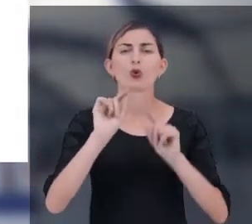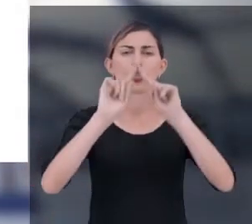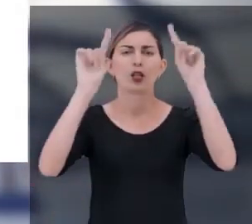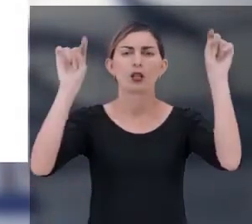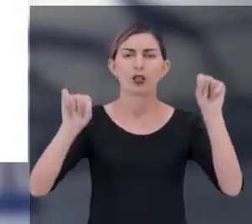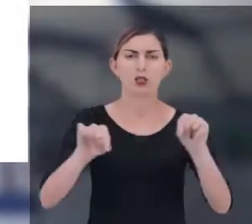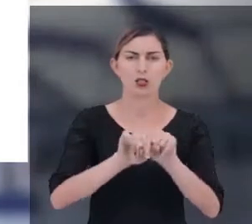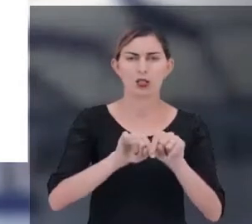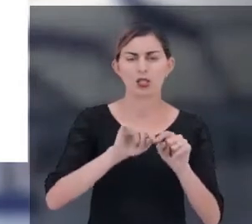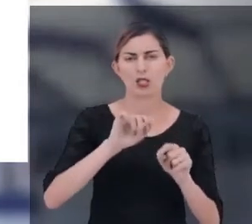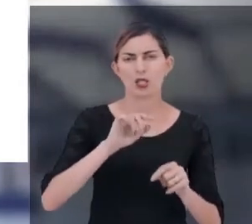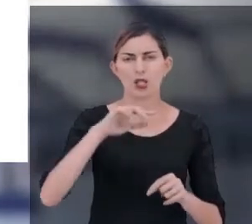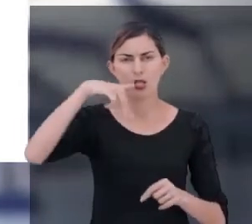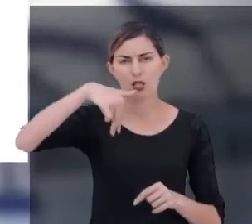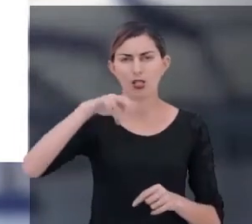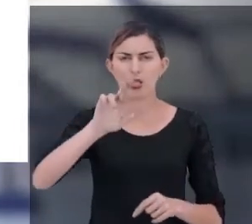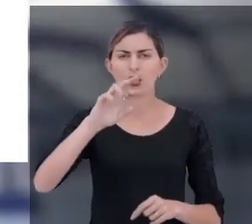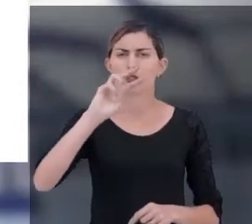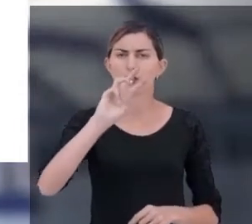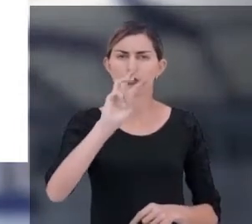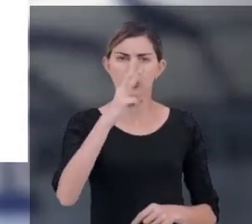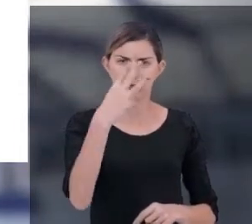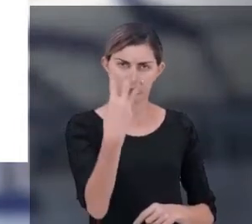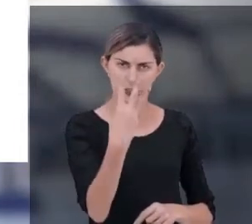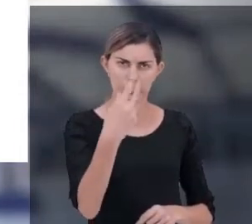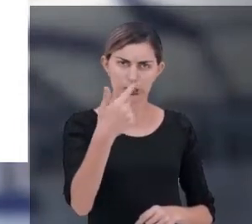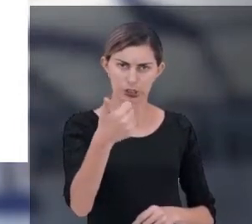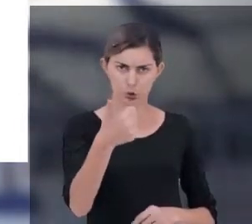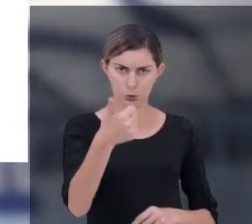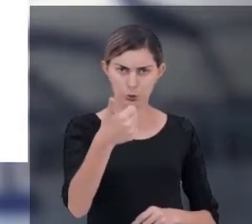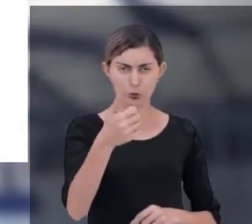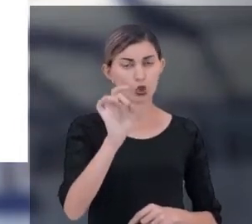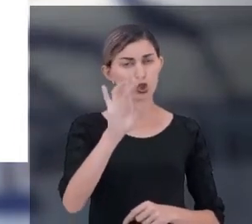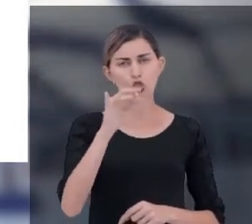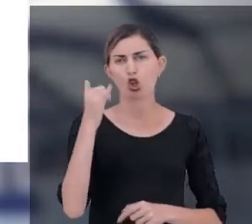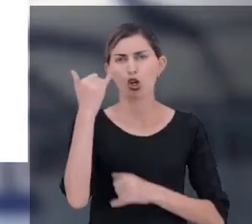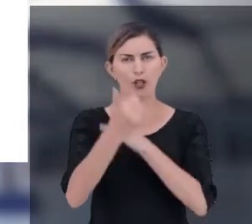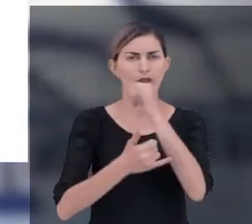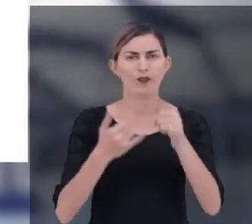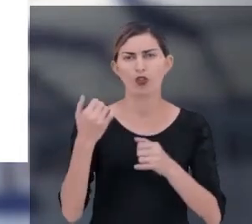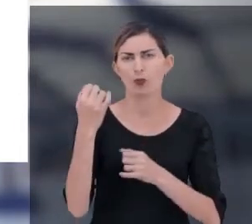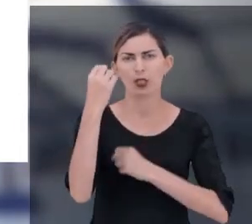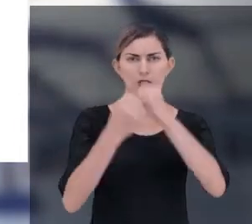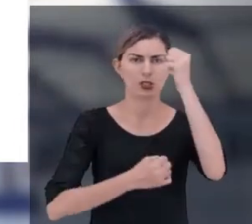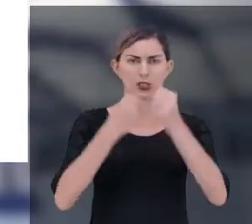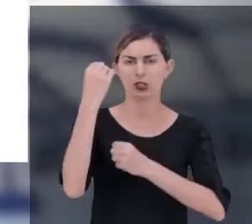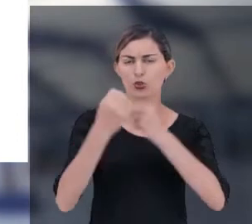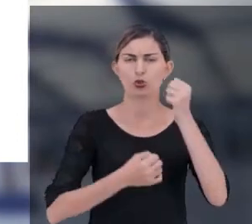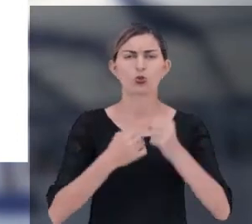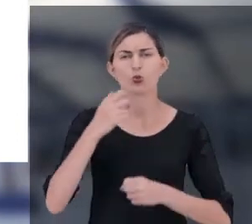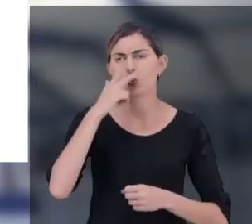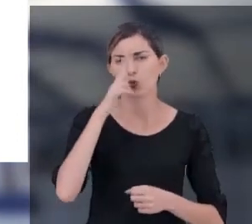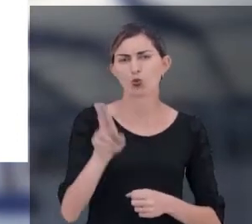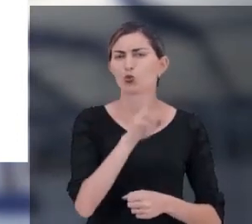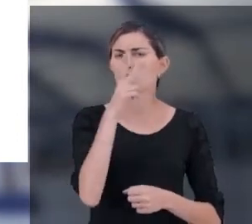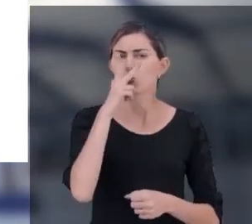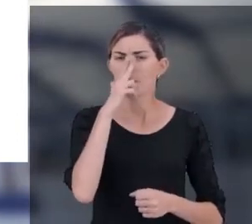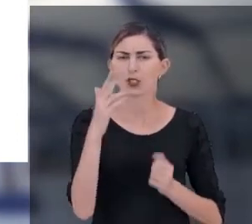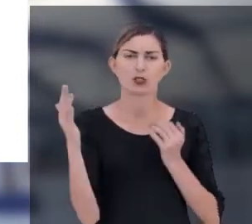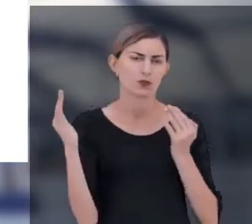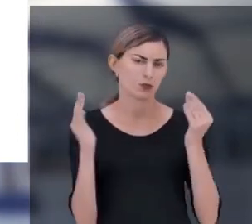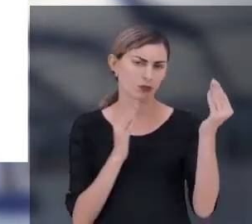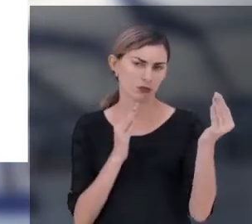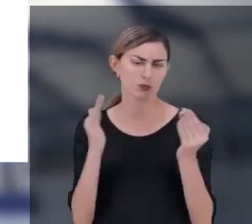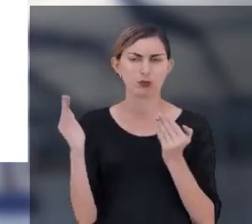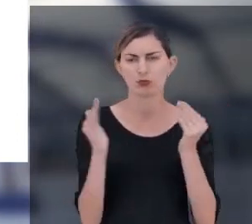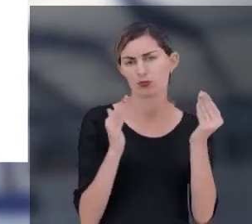composto na NR31, onde é necessário apenas o dado da indústria. Eu utilizei o mesmo para a gente poder fazer um